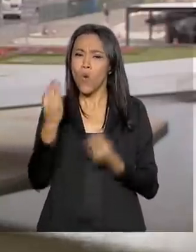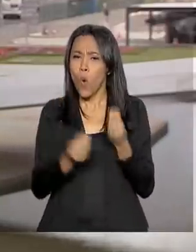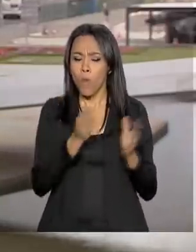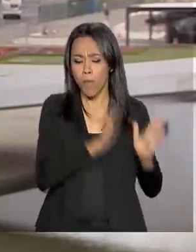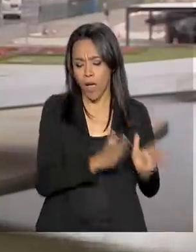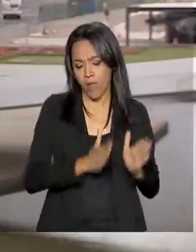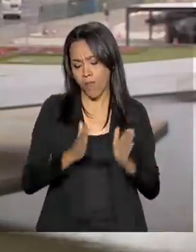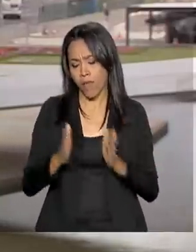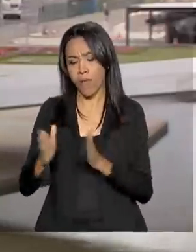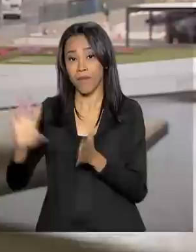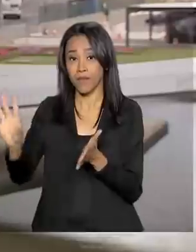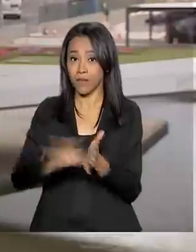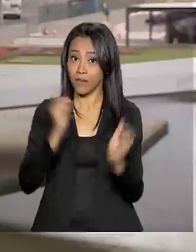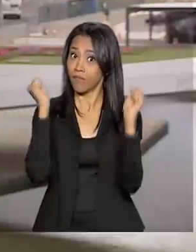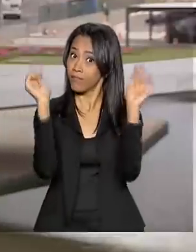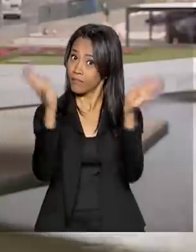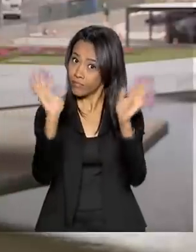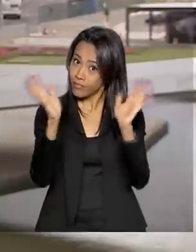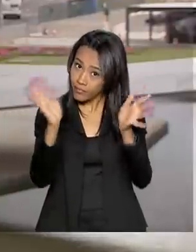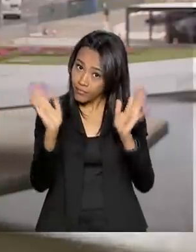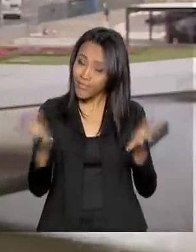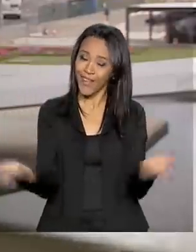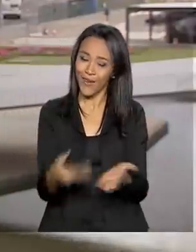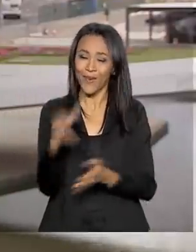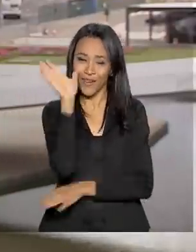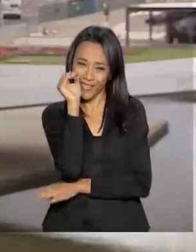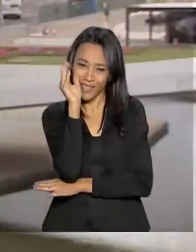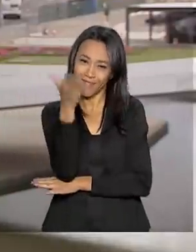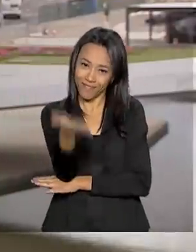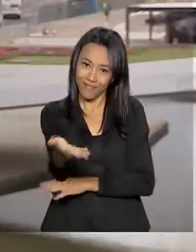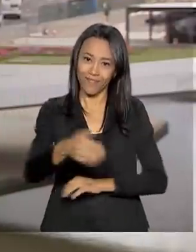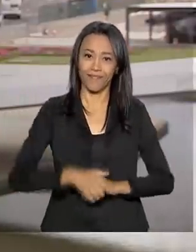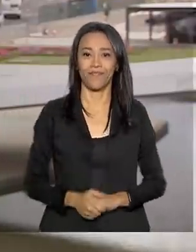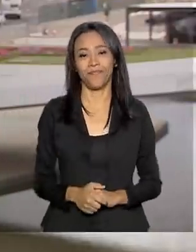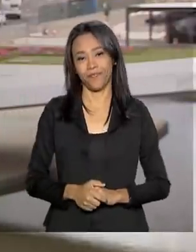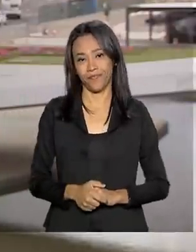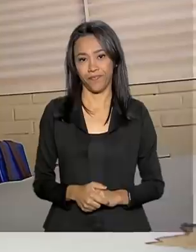Enem em Libras. Assunto que a gente acompanha agora na reportagem.